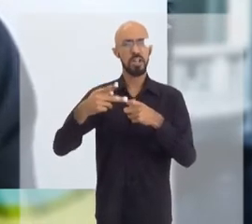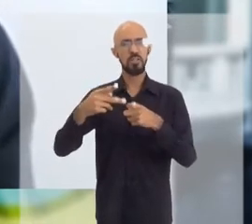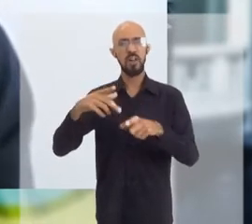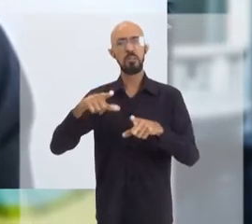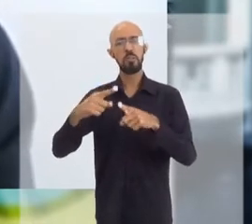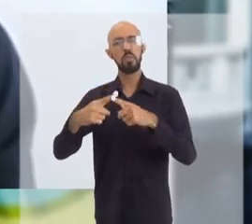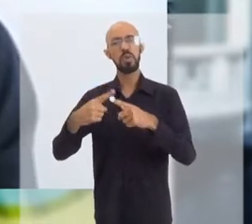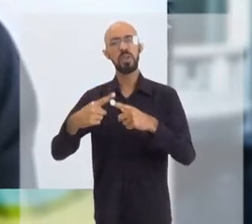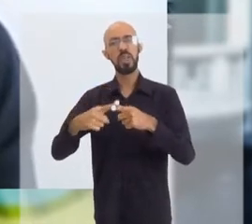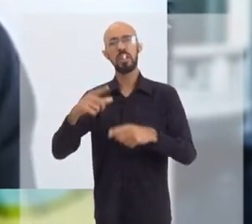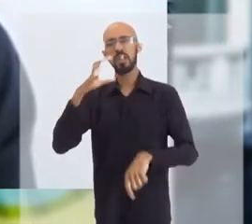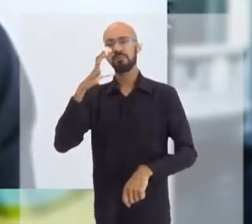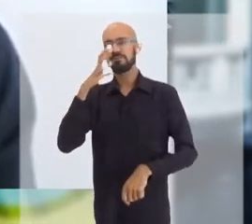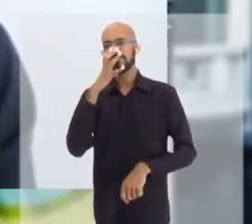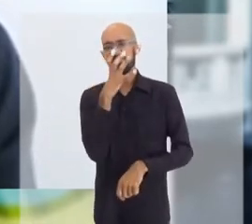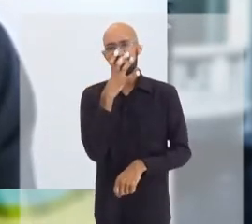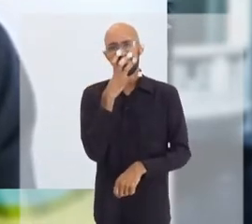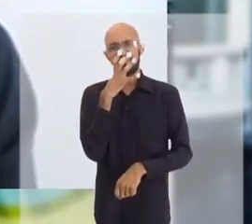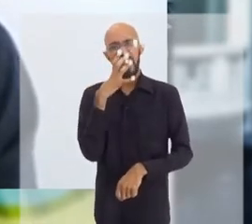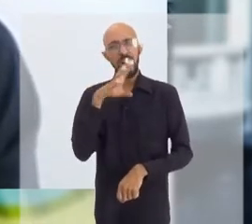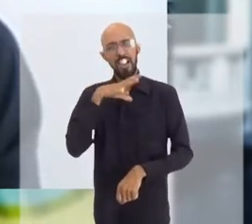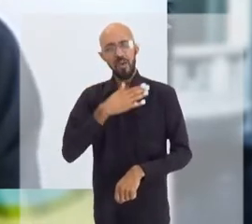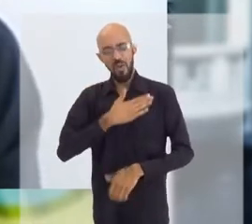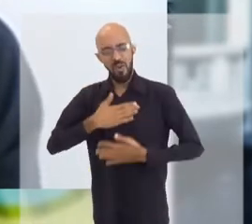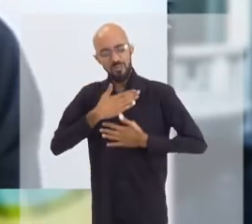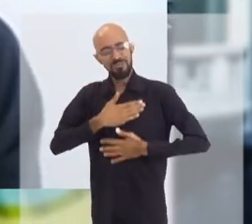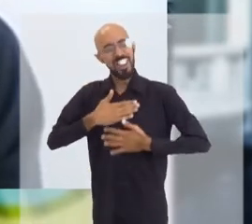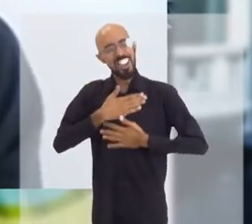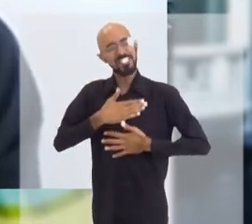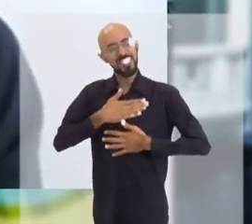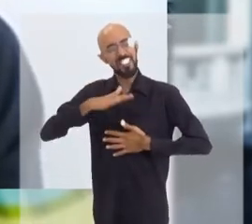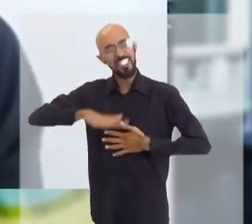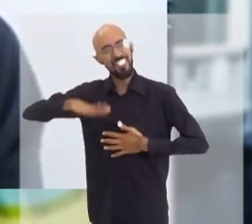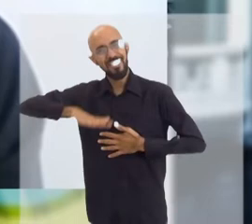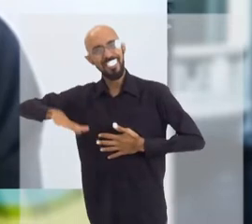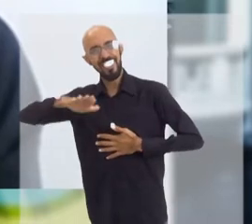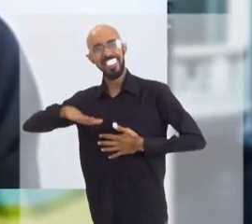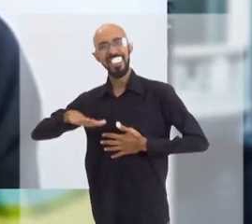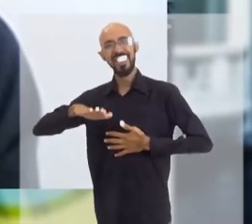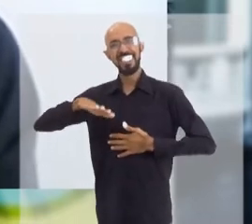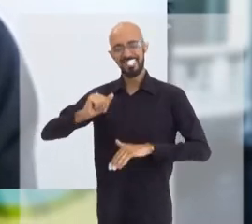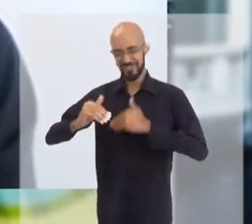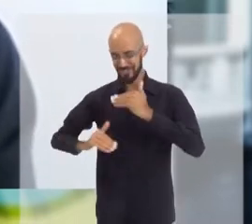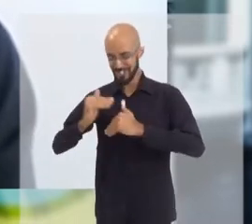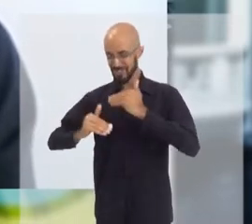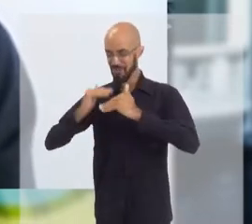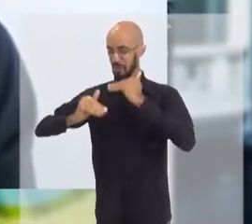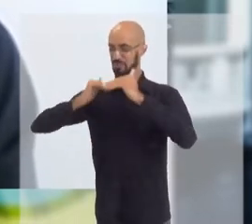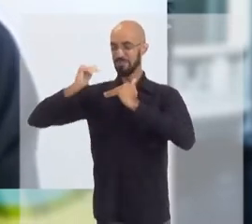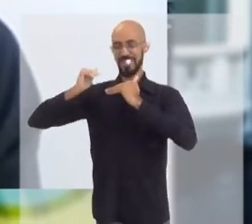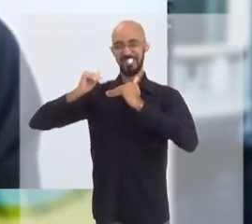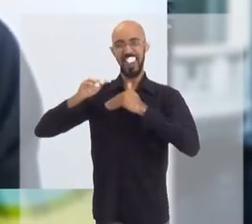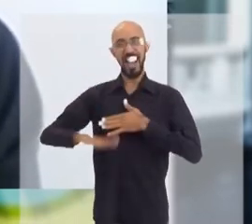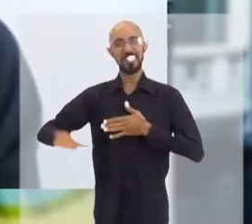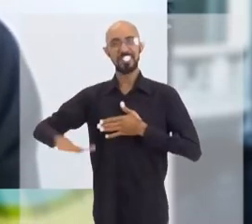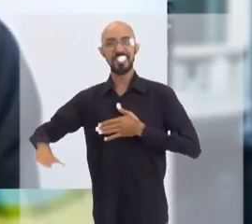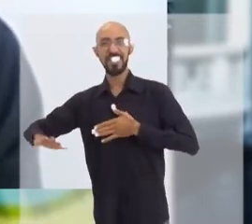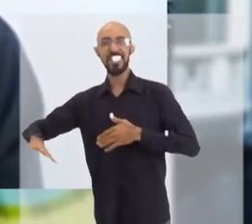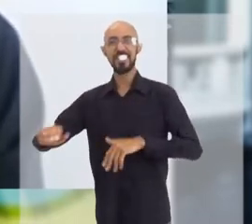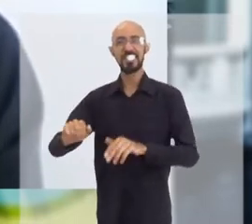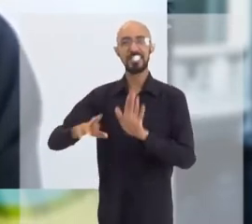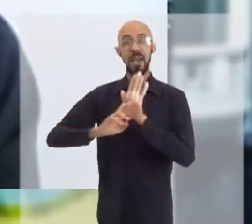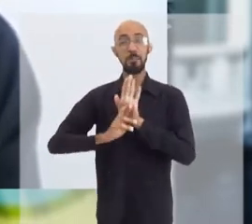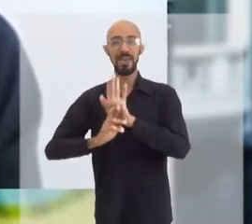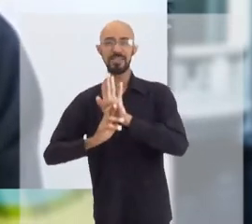pela afinidade com as crianças, por esse fantástico mundo do desenvolvimento, né? As crianças